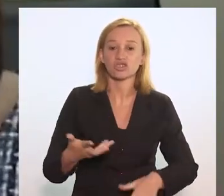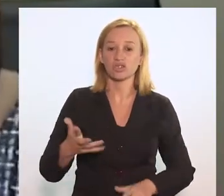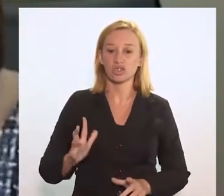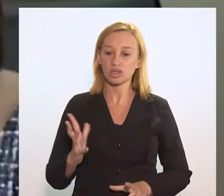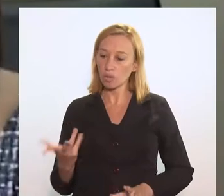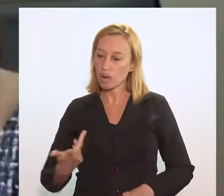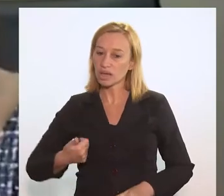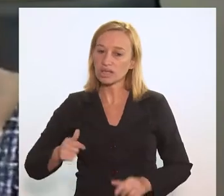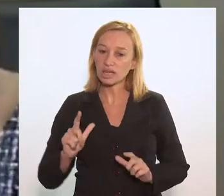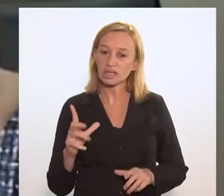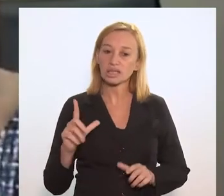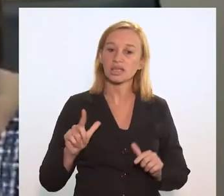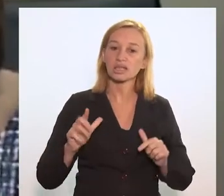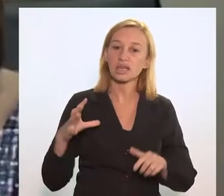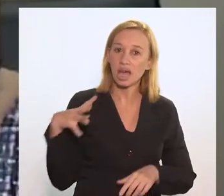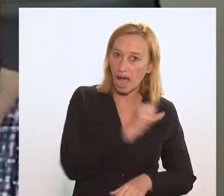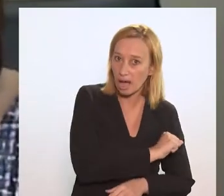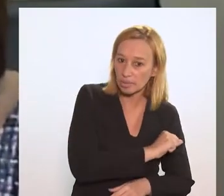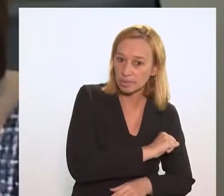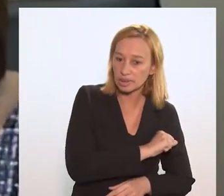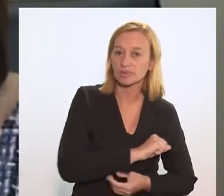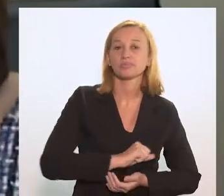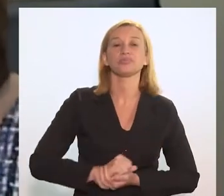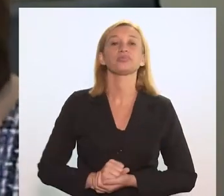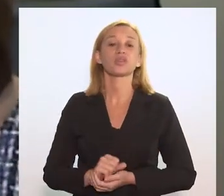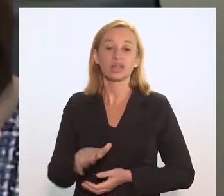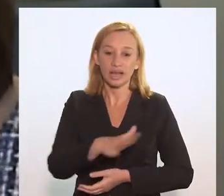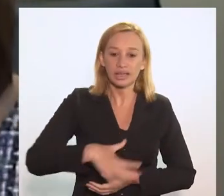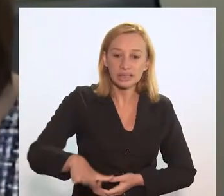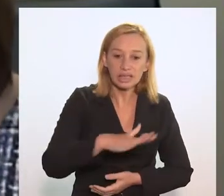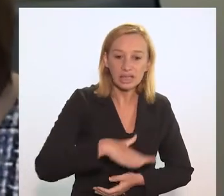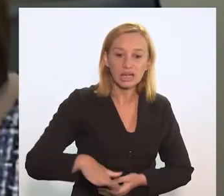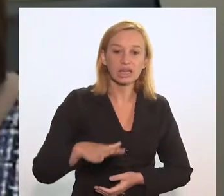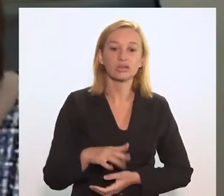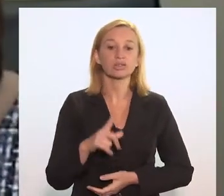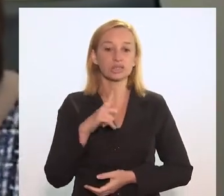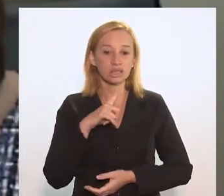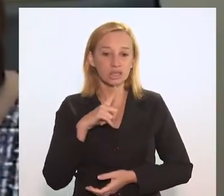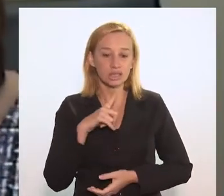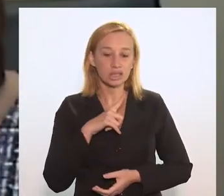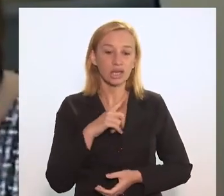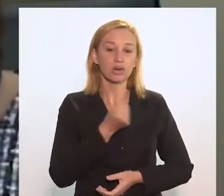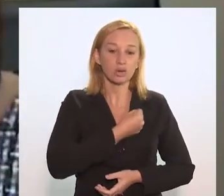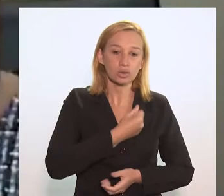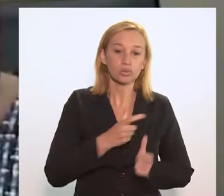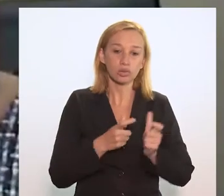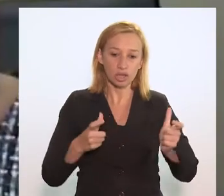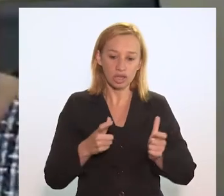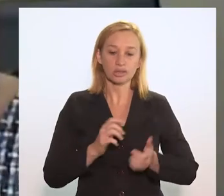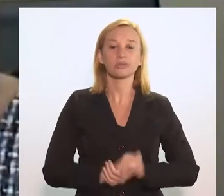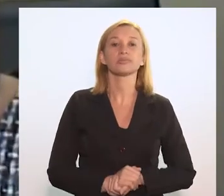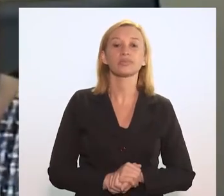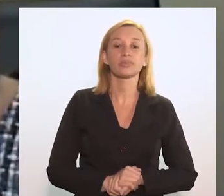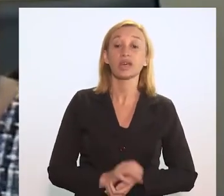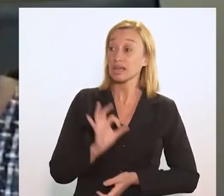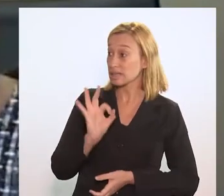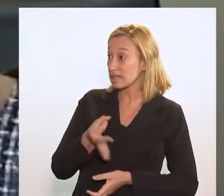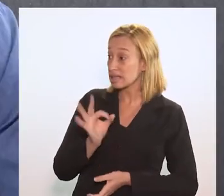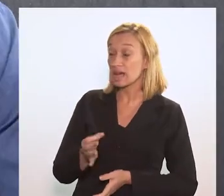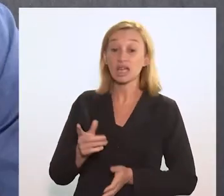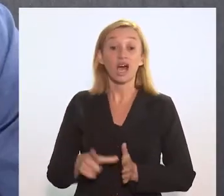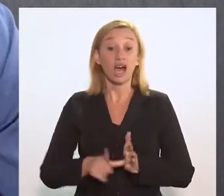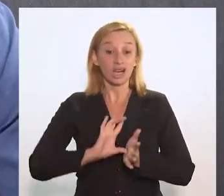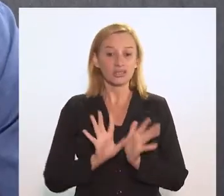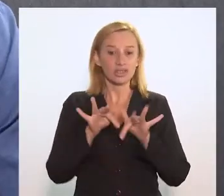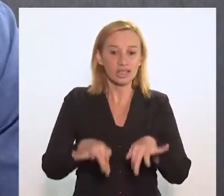atuar de uma forma muito contundente nas áreas onde se identifica a vulnerabilidade social. Tá certo.